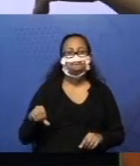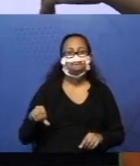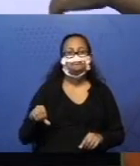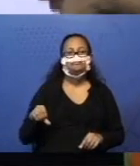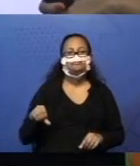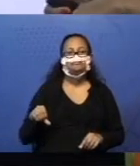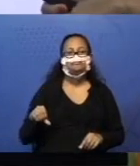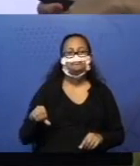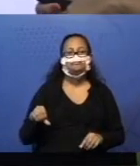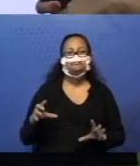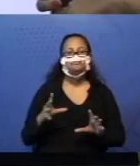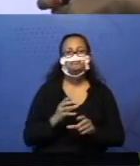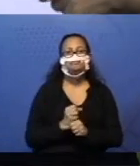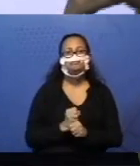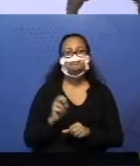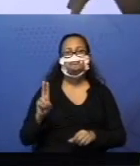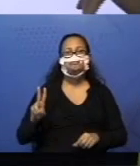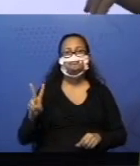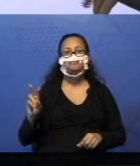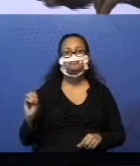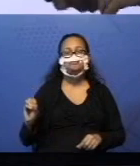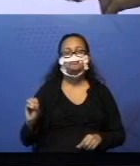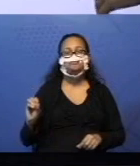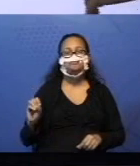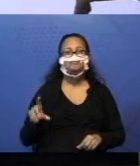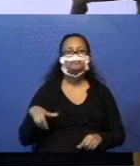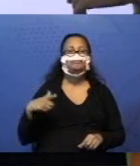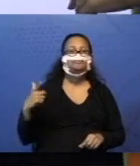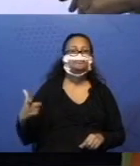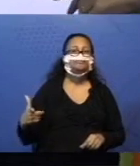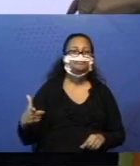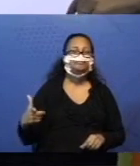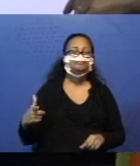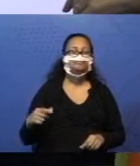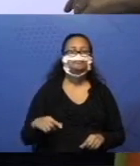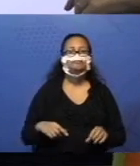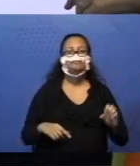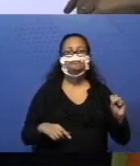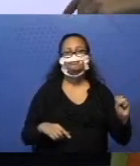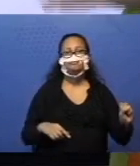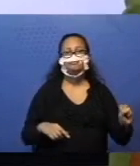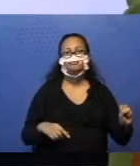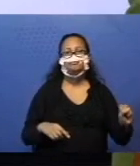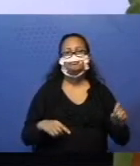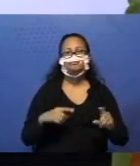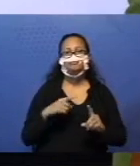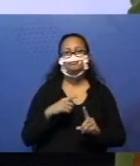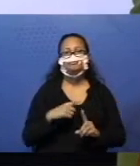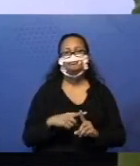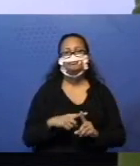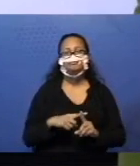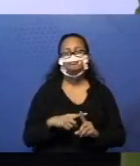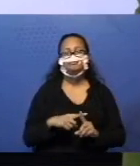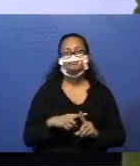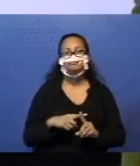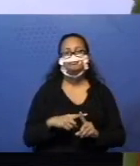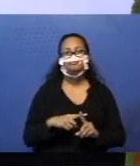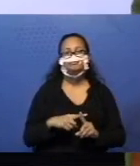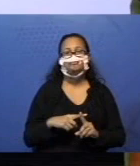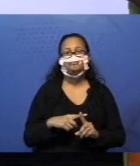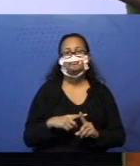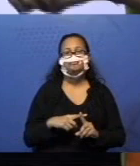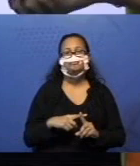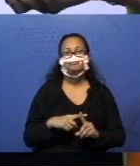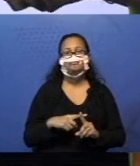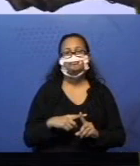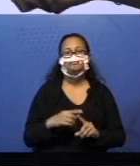mais nove. Outra maneira. Oito mais. Conta lá. Dá um pause aí. Conta pra